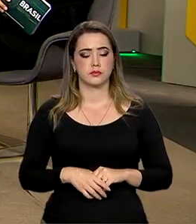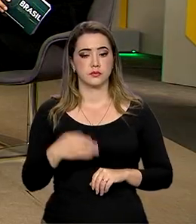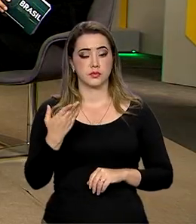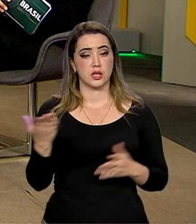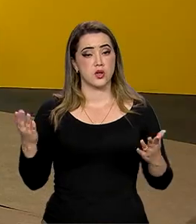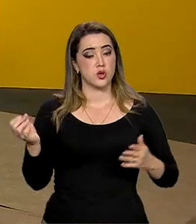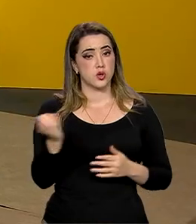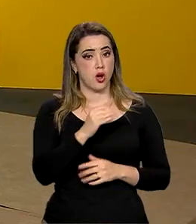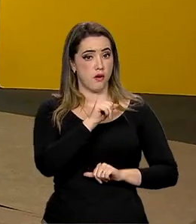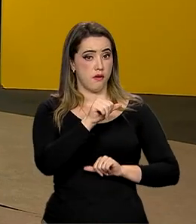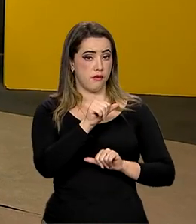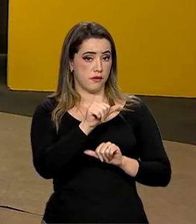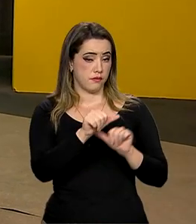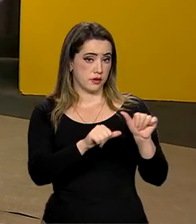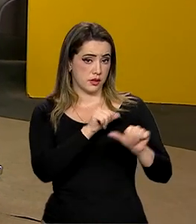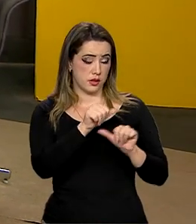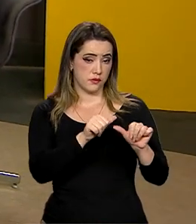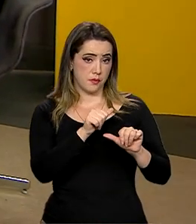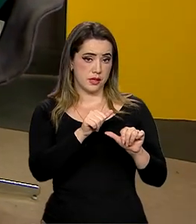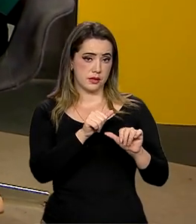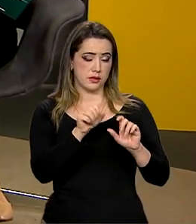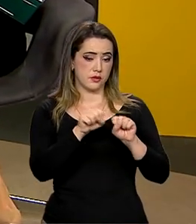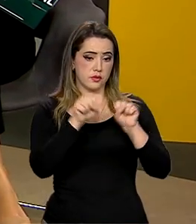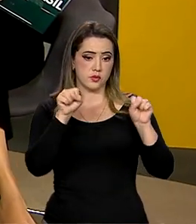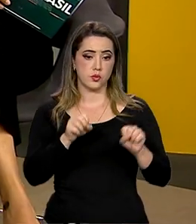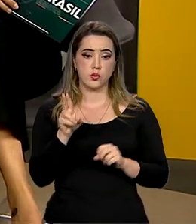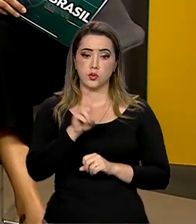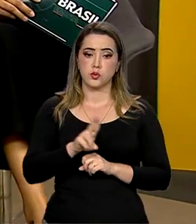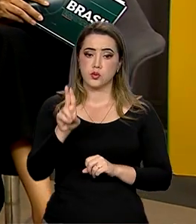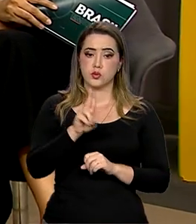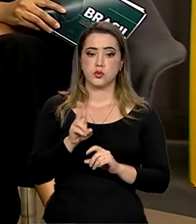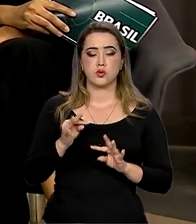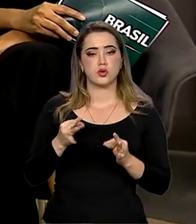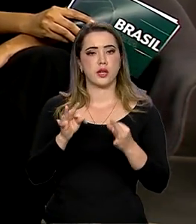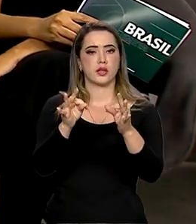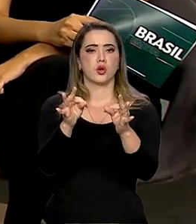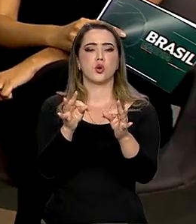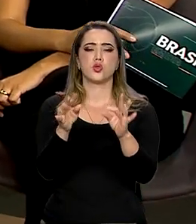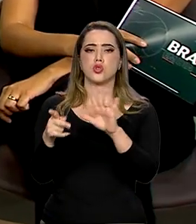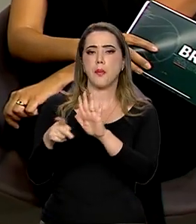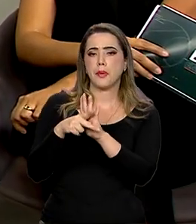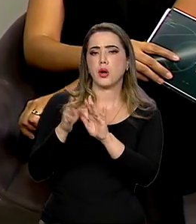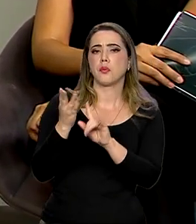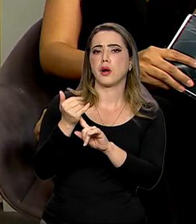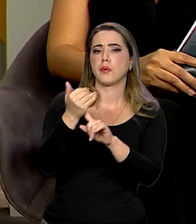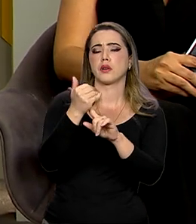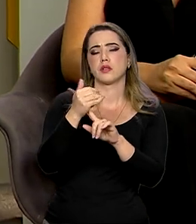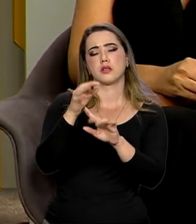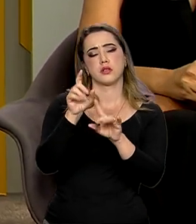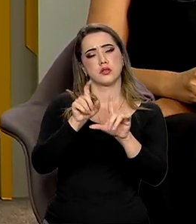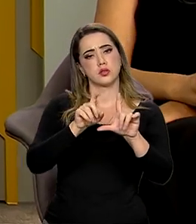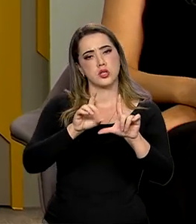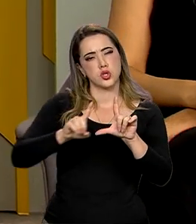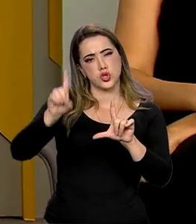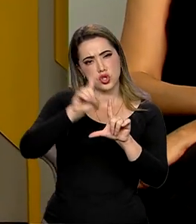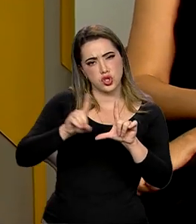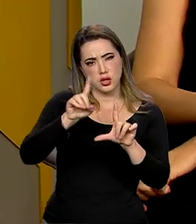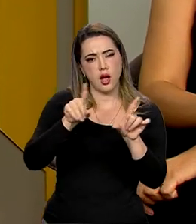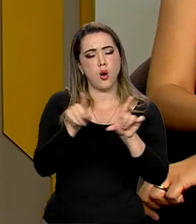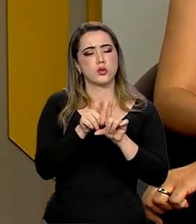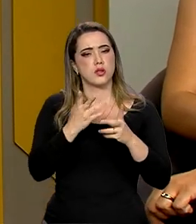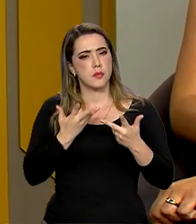a modernização do serviço, né? O uso de tecnologias digitais, além de modernizar os processos, também contribui para